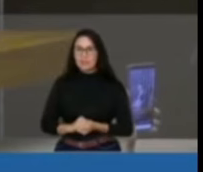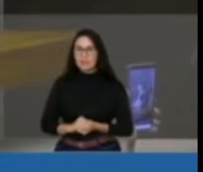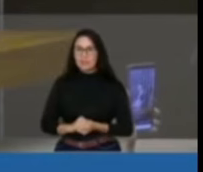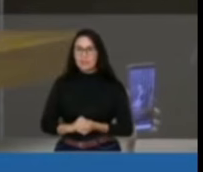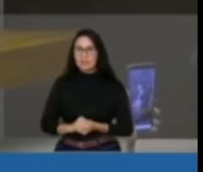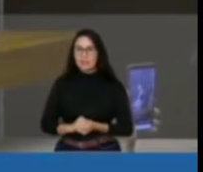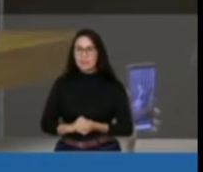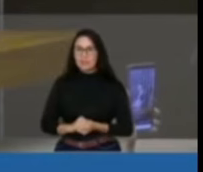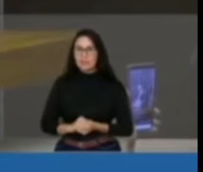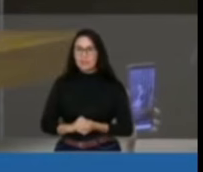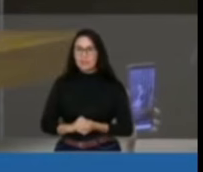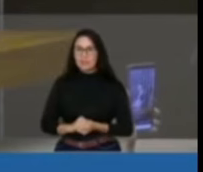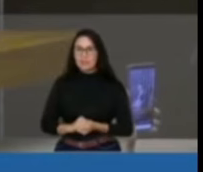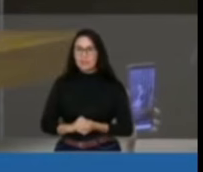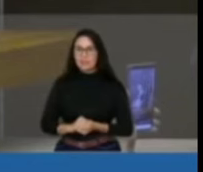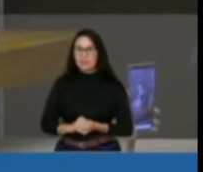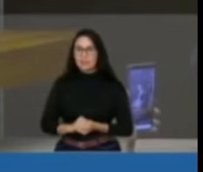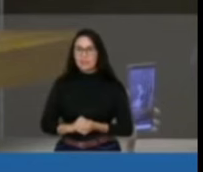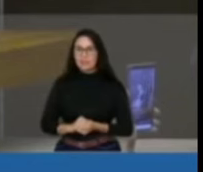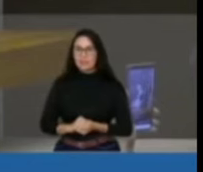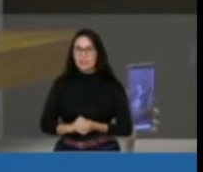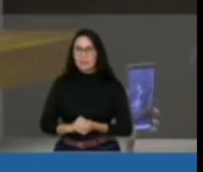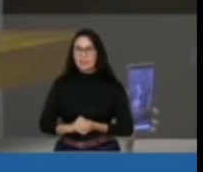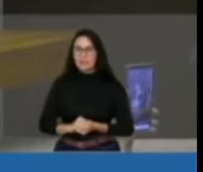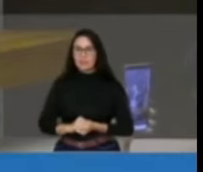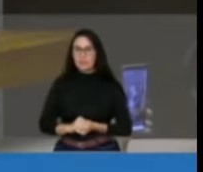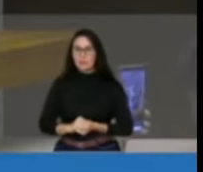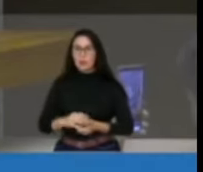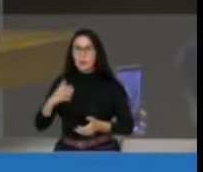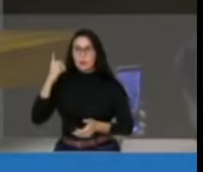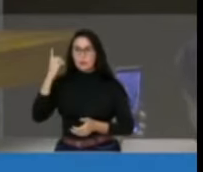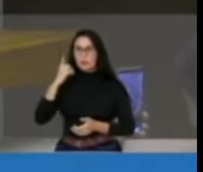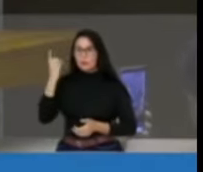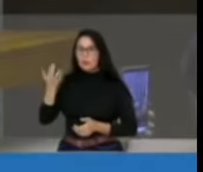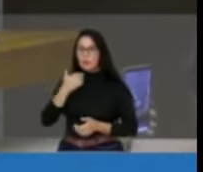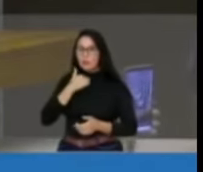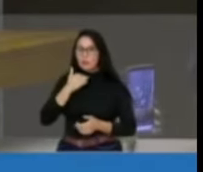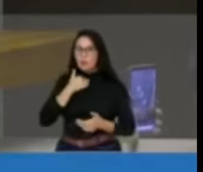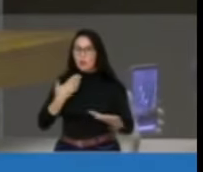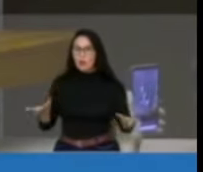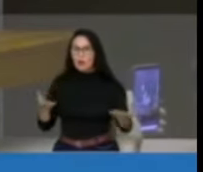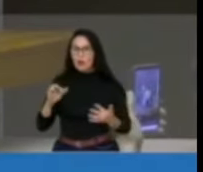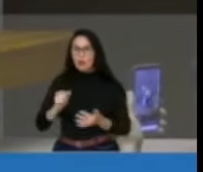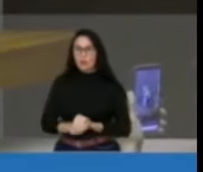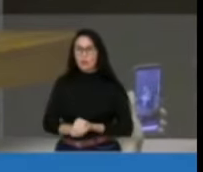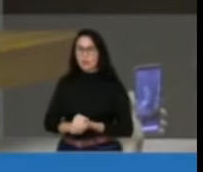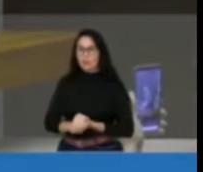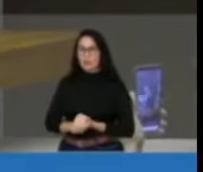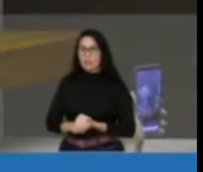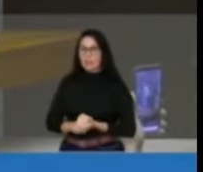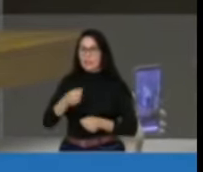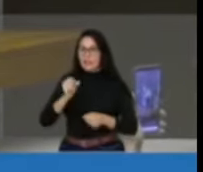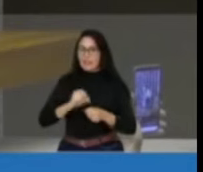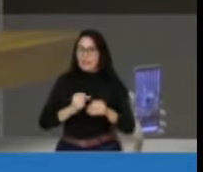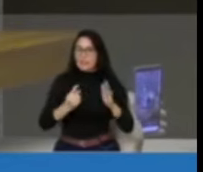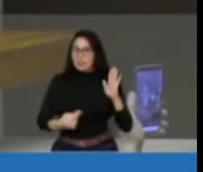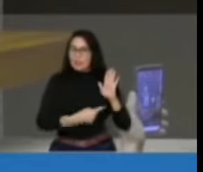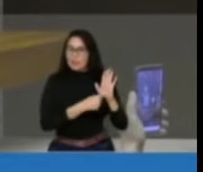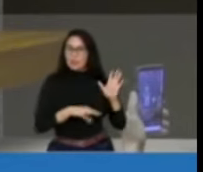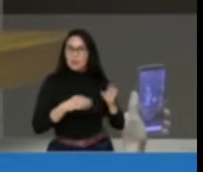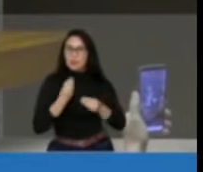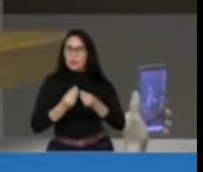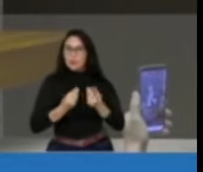narcotista e o mundo inteiro já sabe disso desde sempre. Pode, vir à tribuna para fazer uma denúncia livremente não é mais